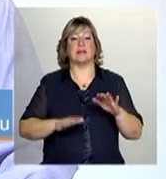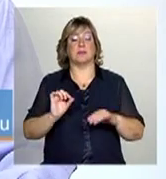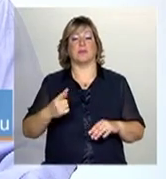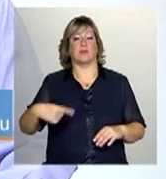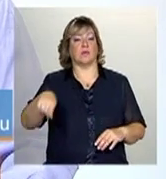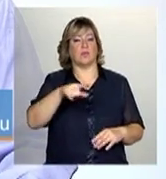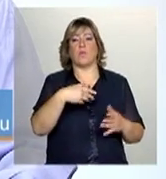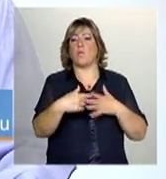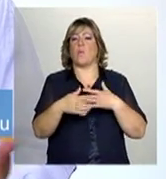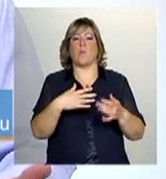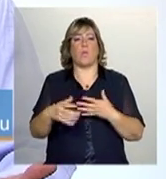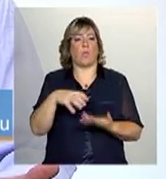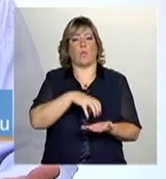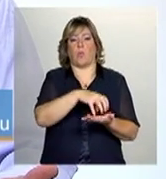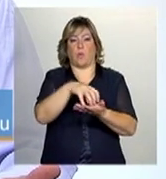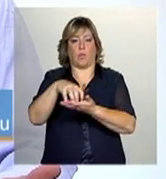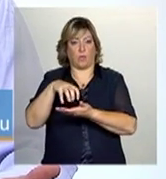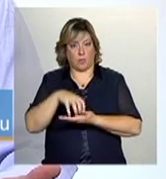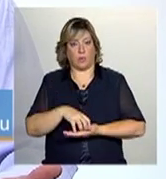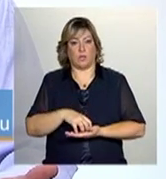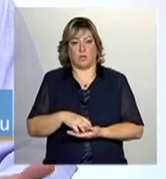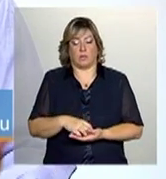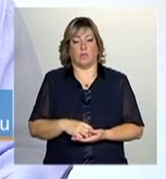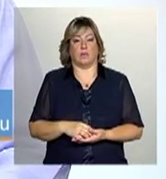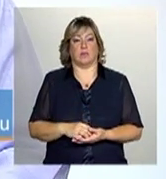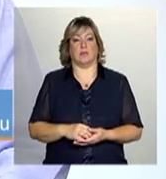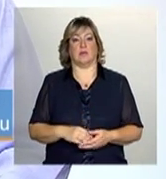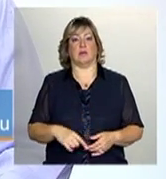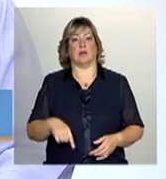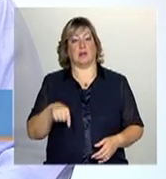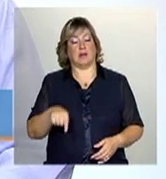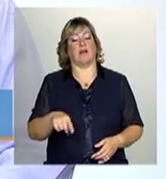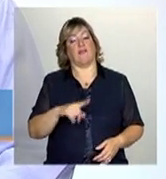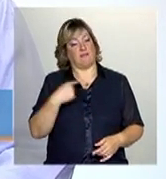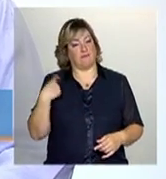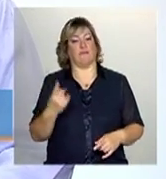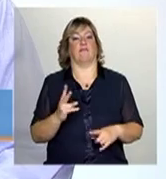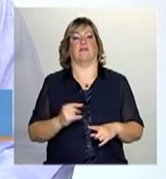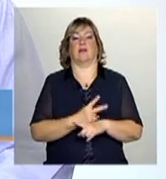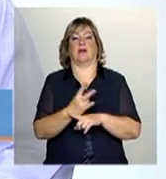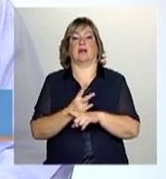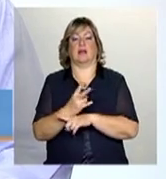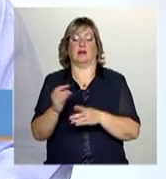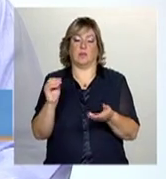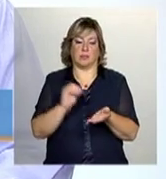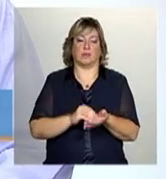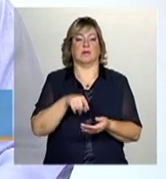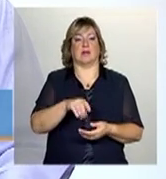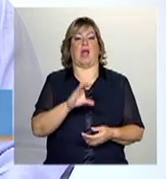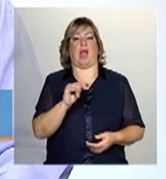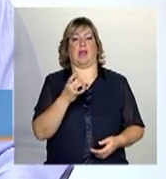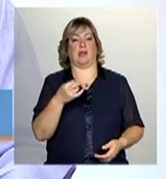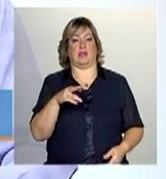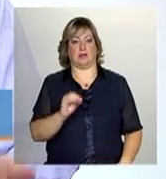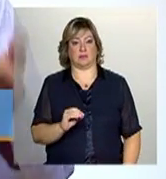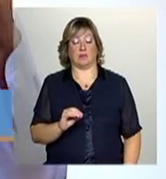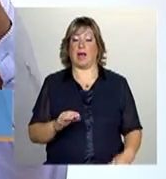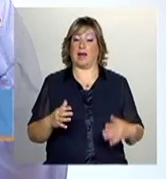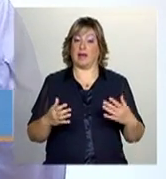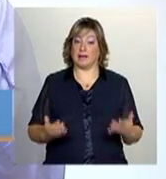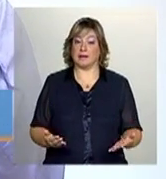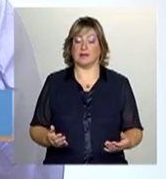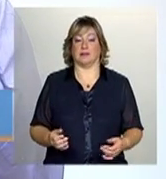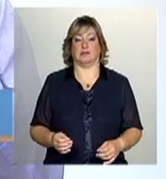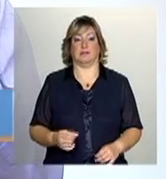qualquer grupo, de qual seja o pertencimento, a gente vai procurar estar incluído no cadastro. E a questão de